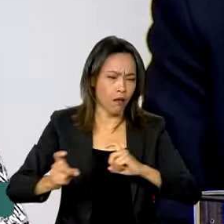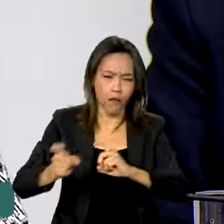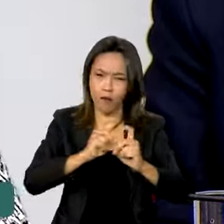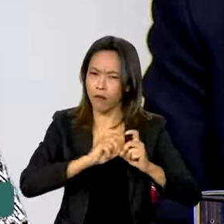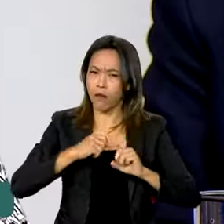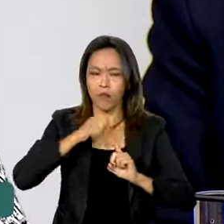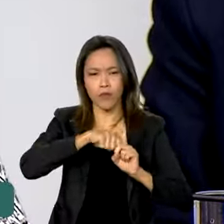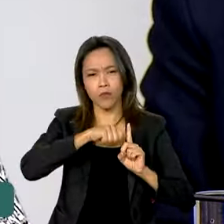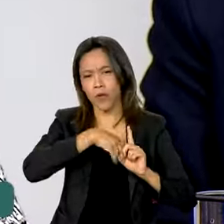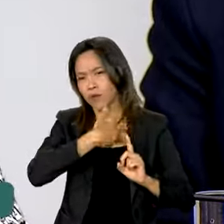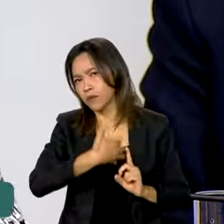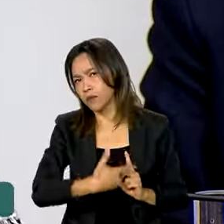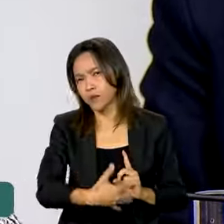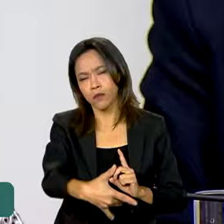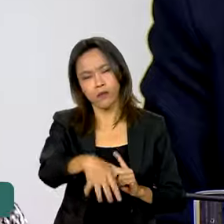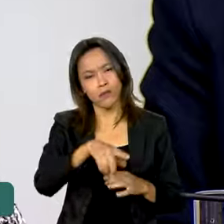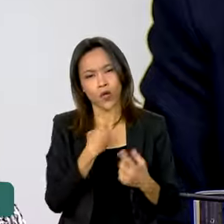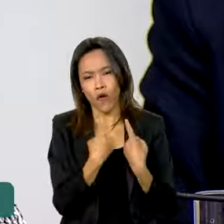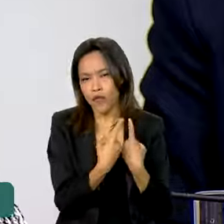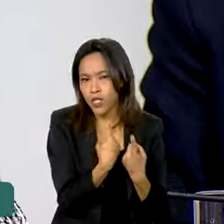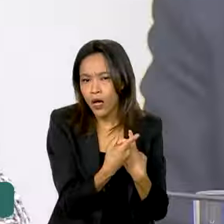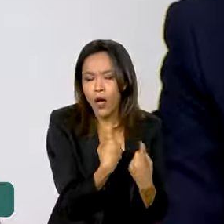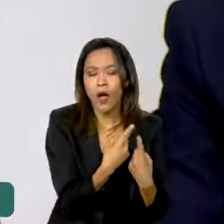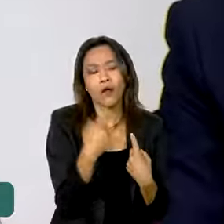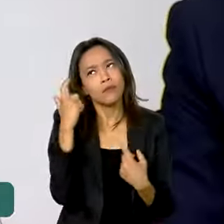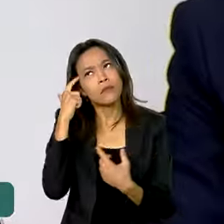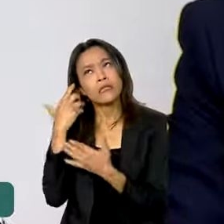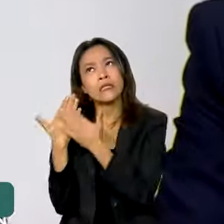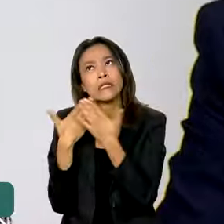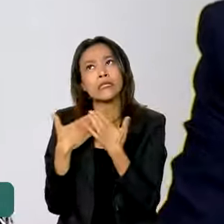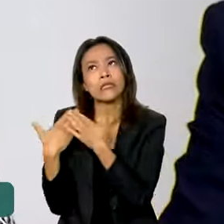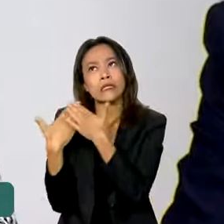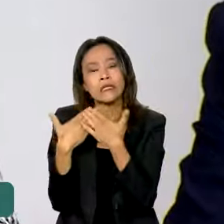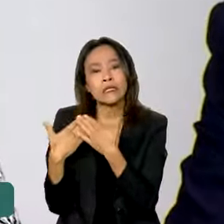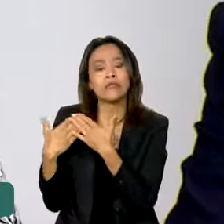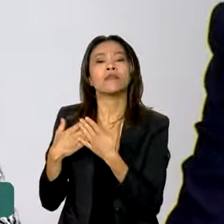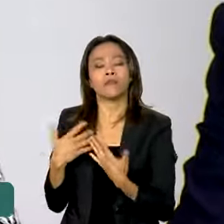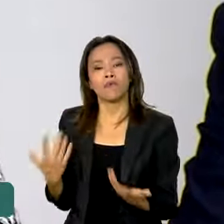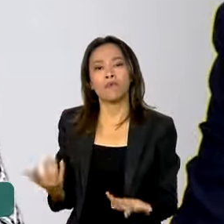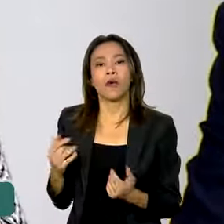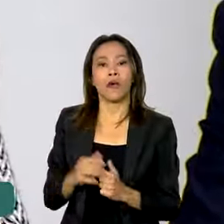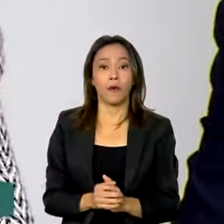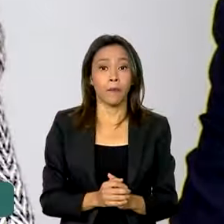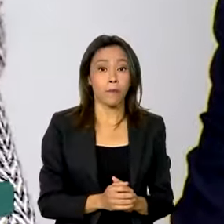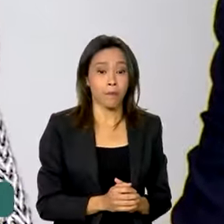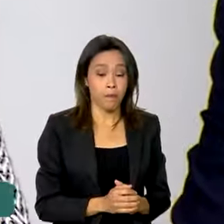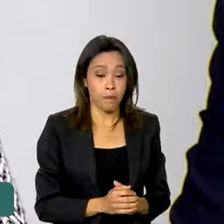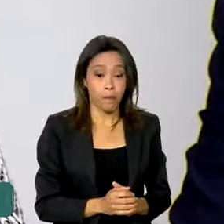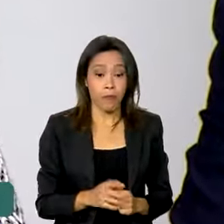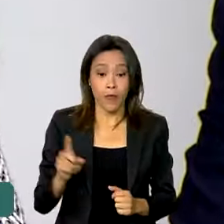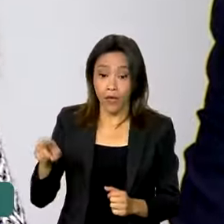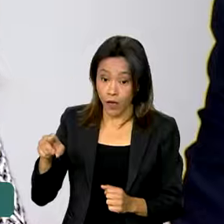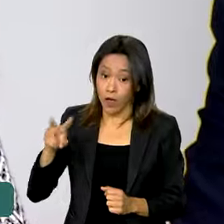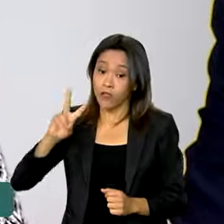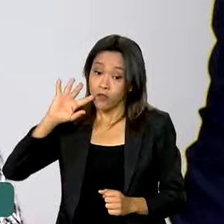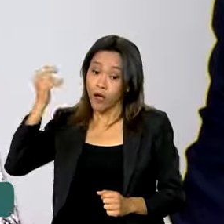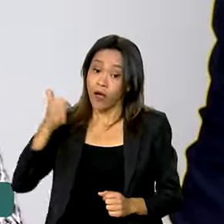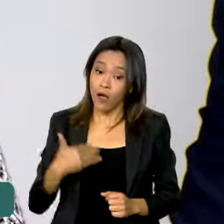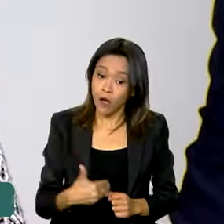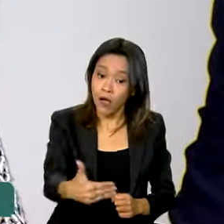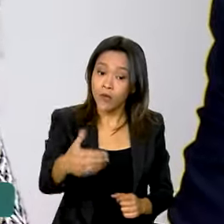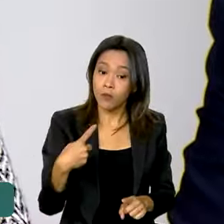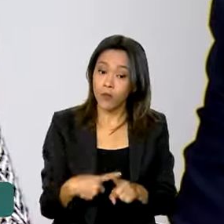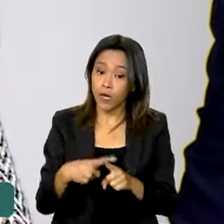e muito diálogo muita coisa foi impensada como o presidente Lua fala esse governo jamais vai ser contraindicado jamais vai ser contra a greve